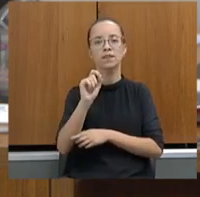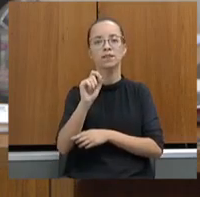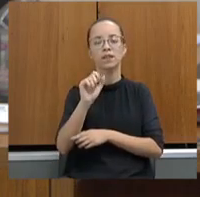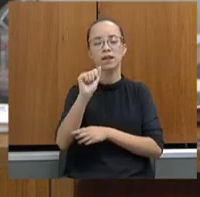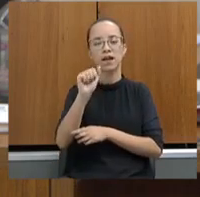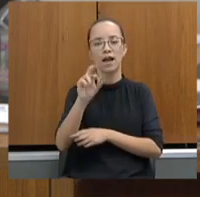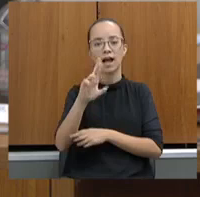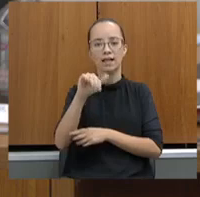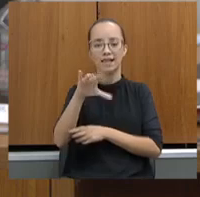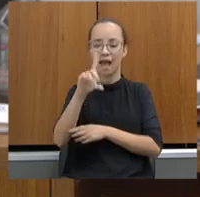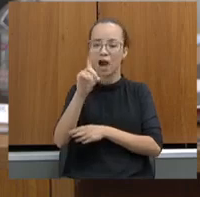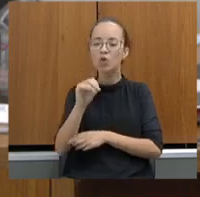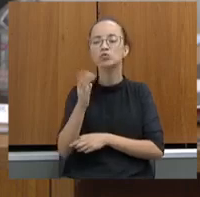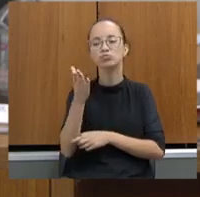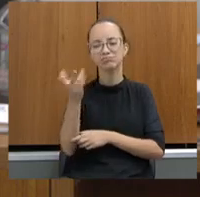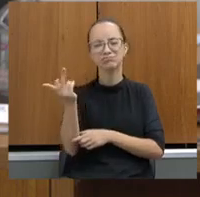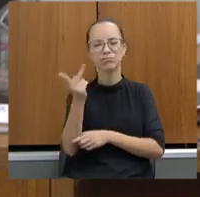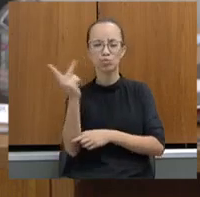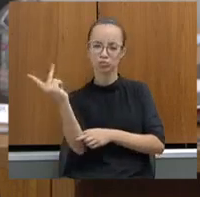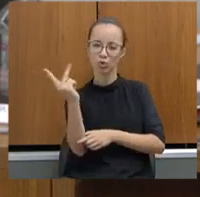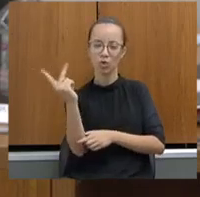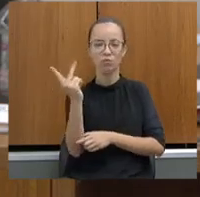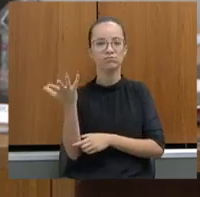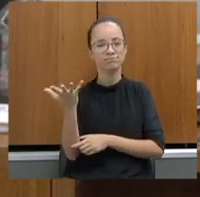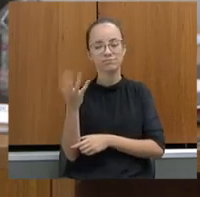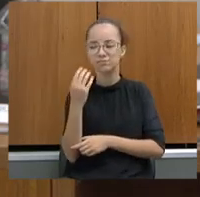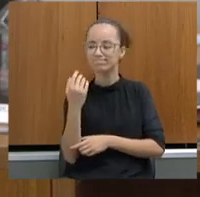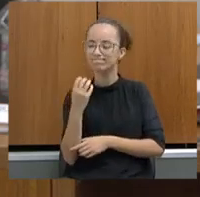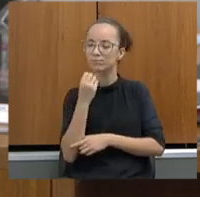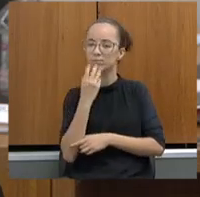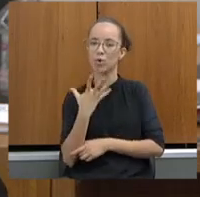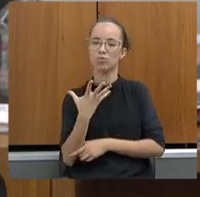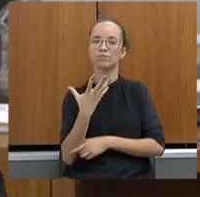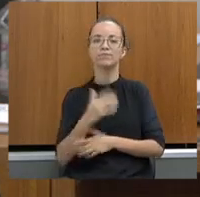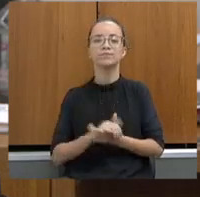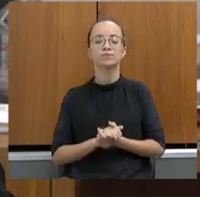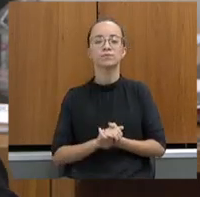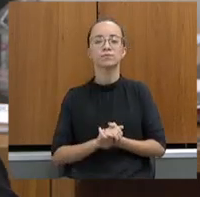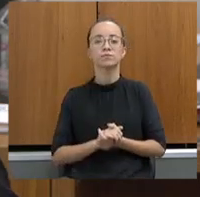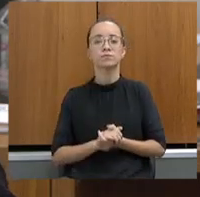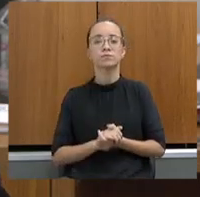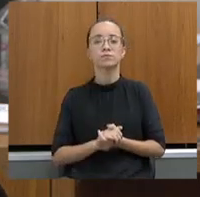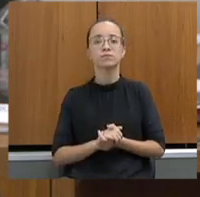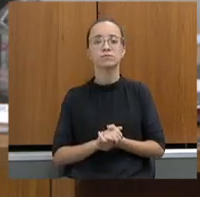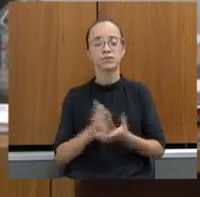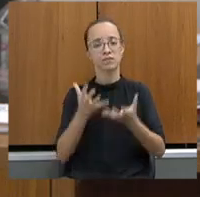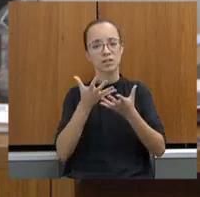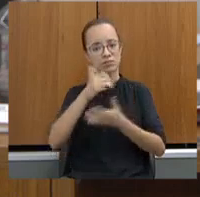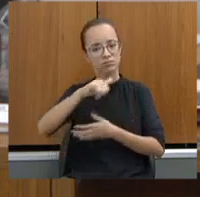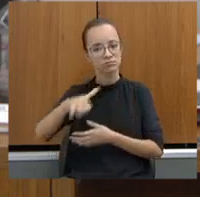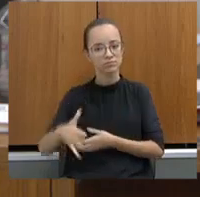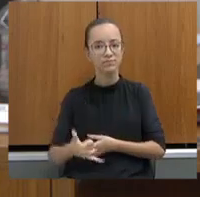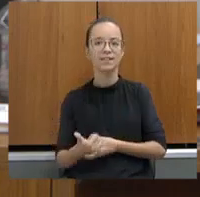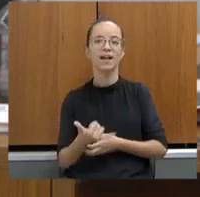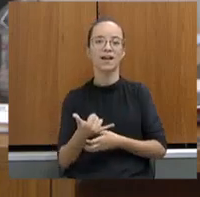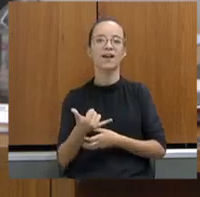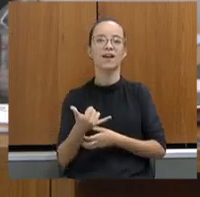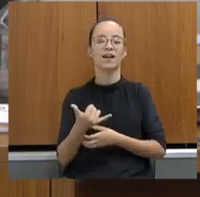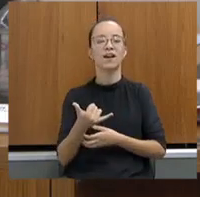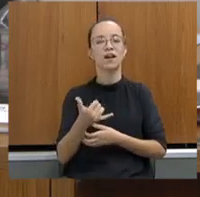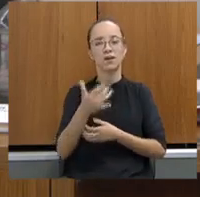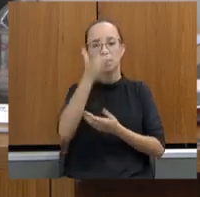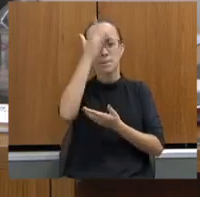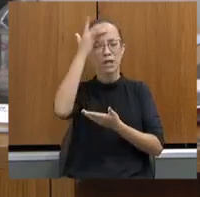estivemos aí no evento, sensacional, não Arnaldo? Foi muito legal. Eu queria aproveitar a presença desse estudioso aqui